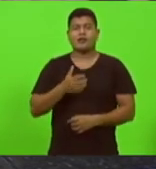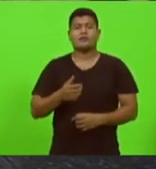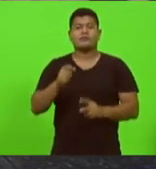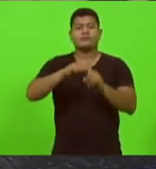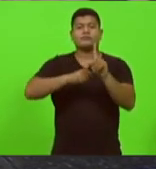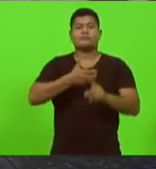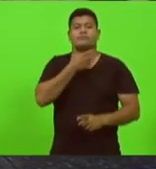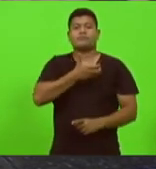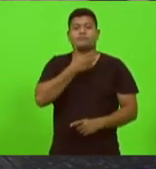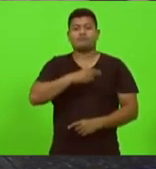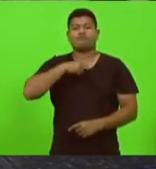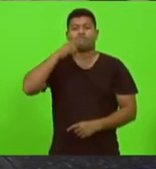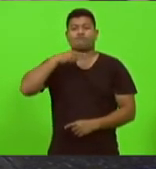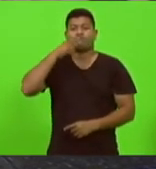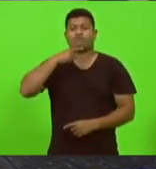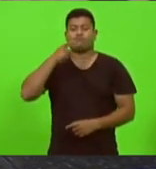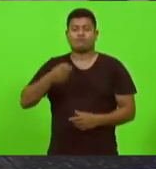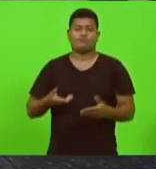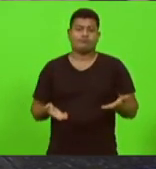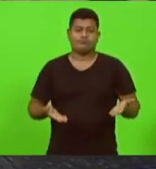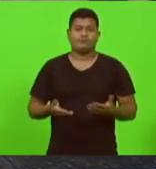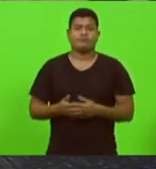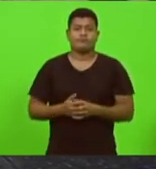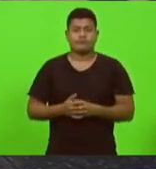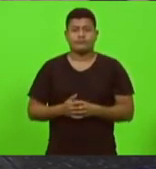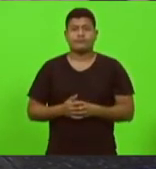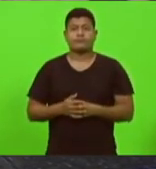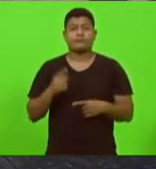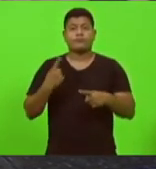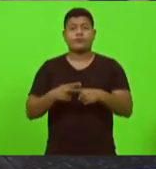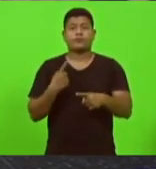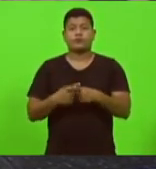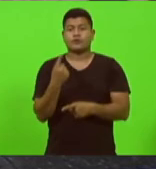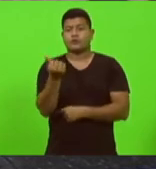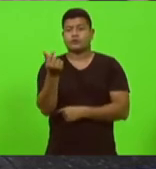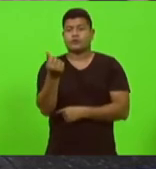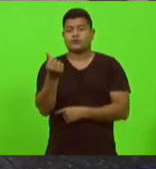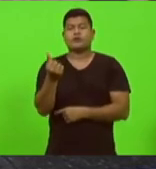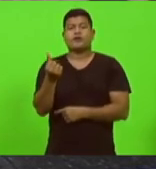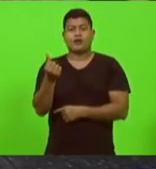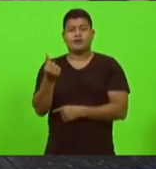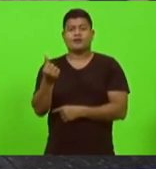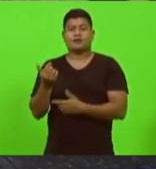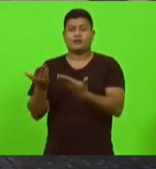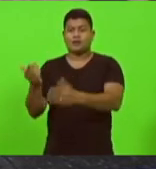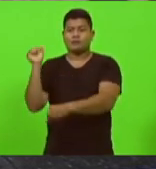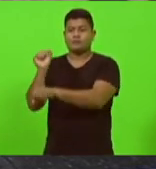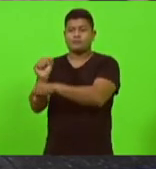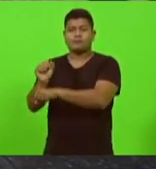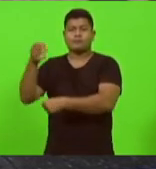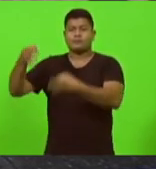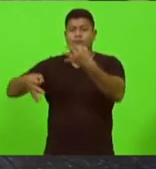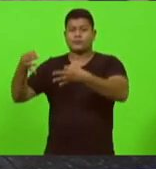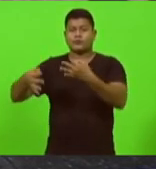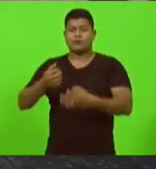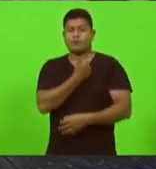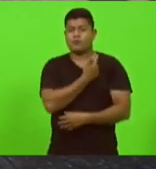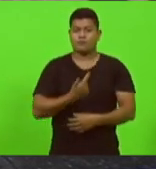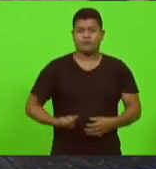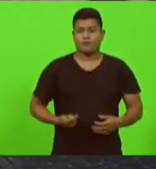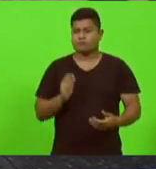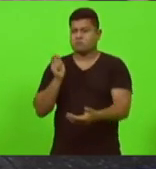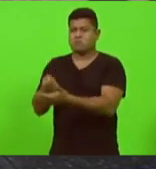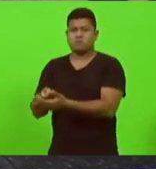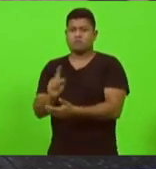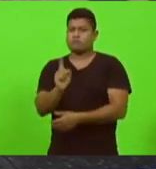estão sem receber o salário de dezembro porque o dinheiro agora está judicializado o governo não paga a